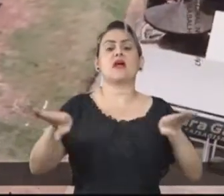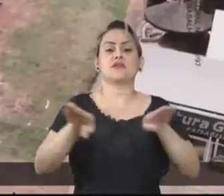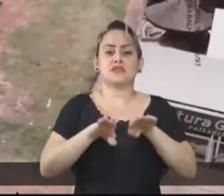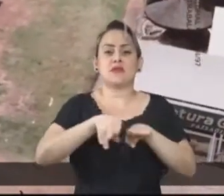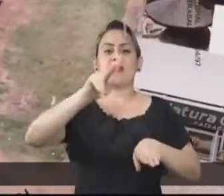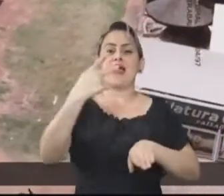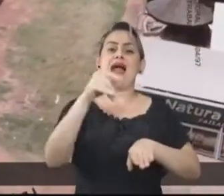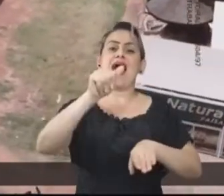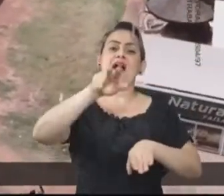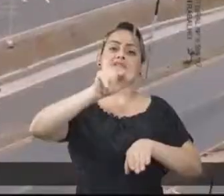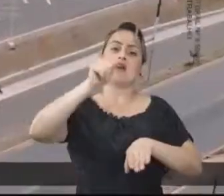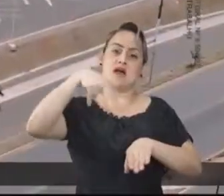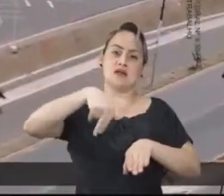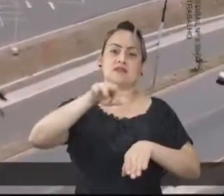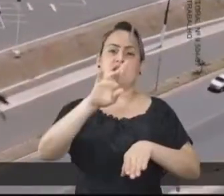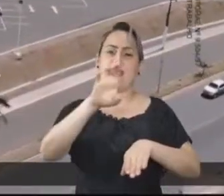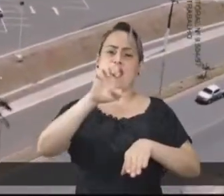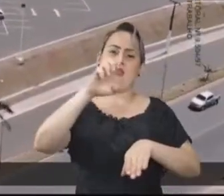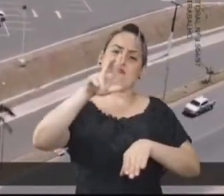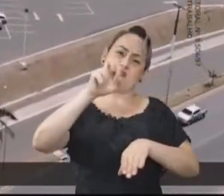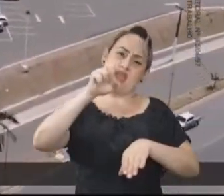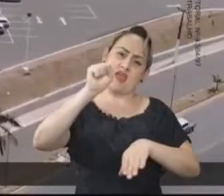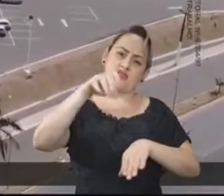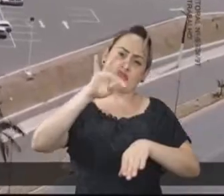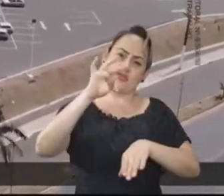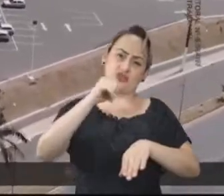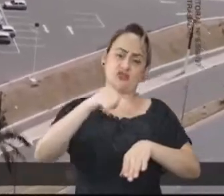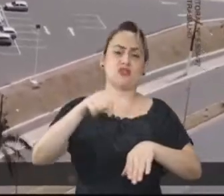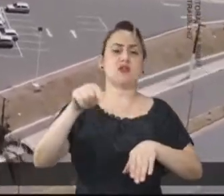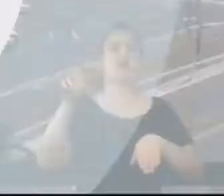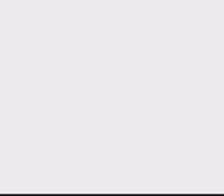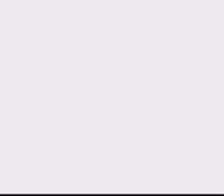da Reveste. Há exemplo aqui da Havan.